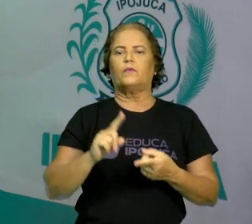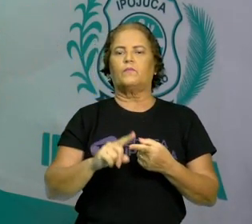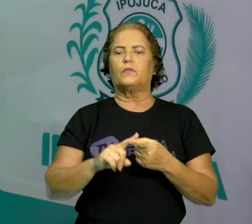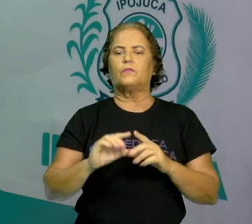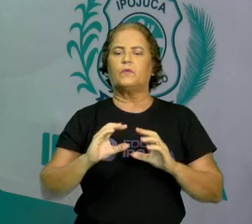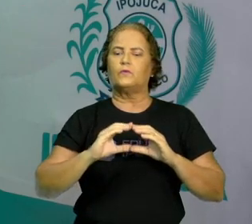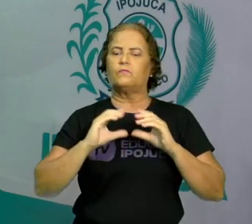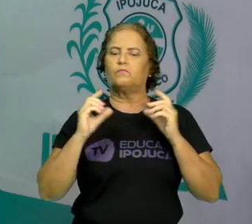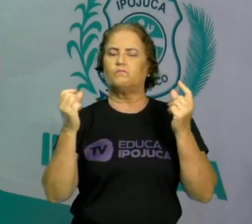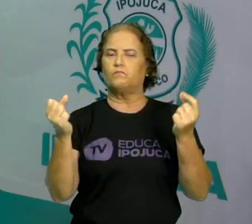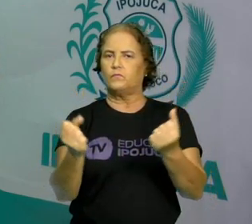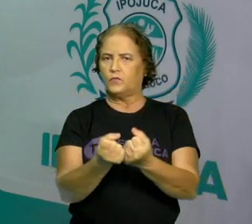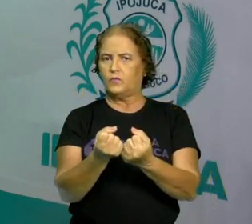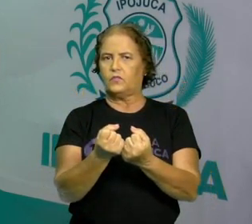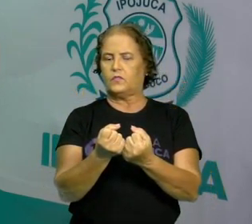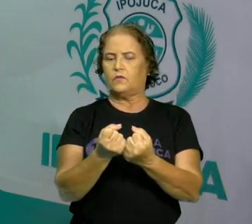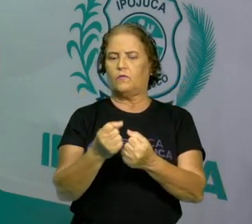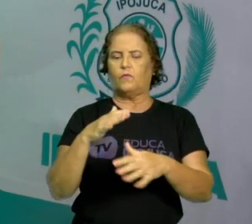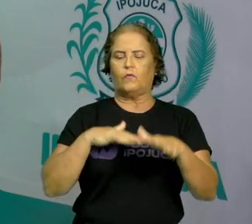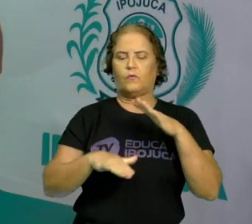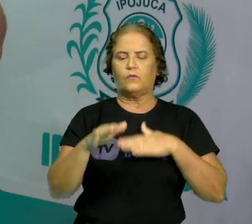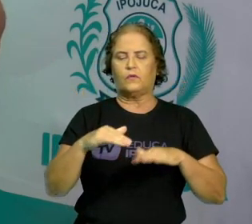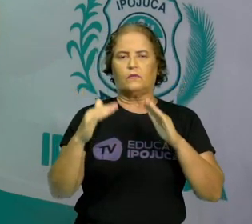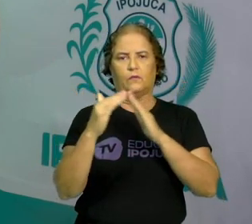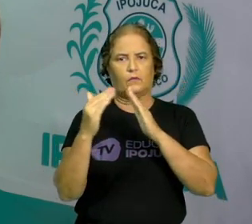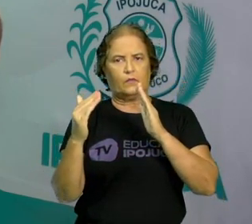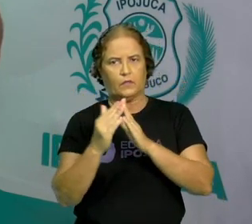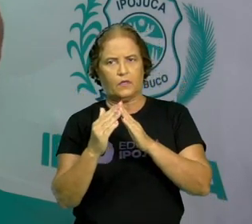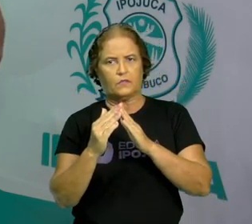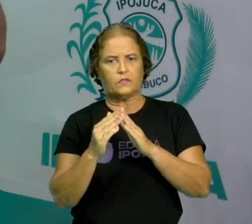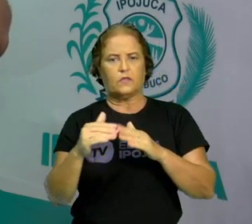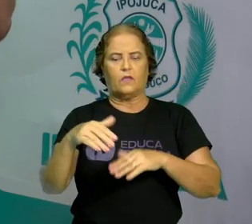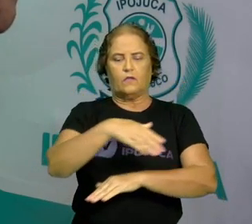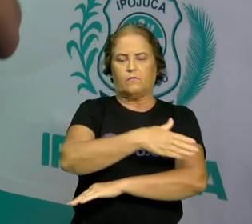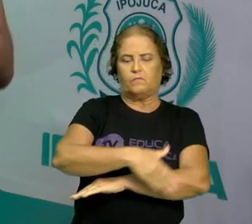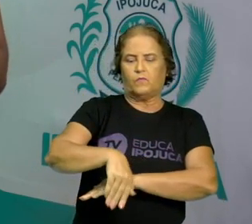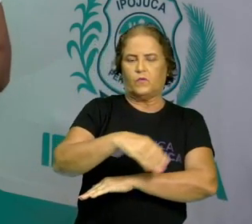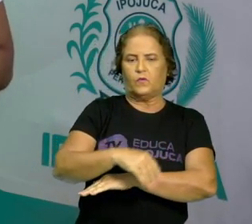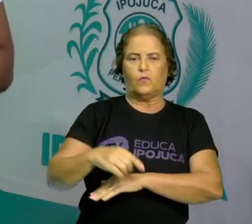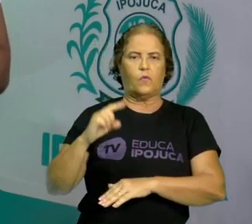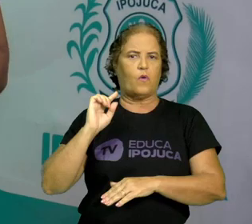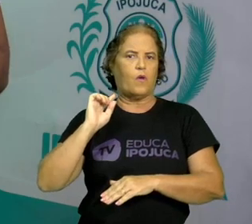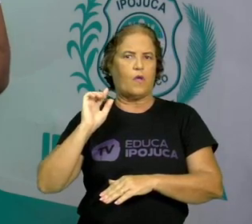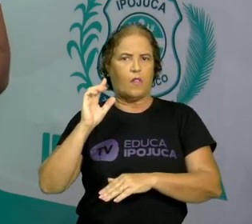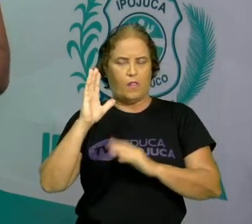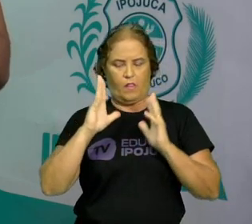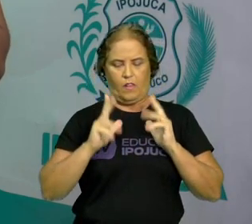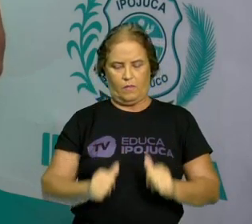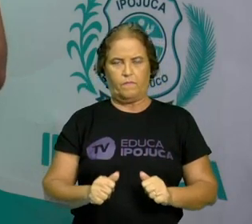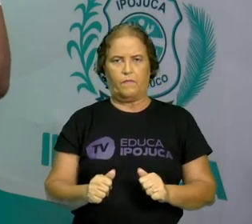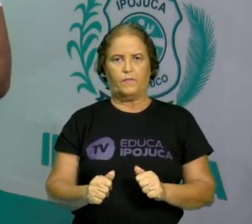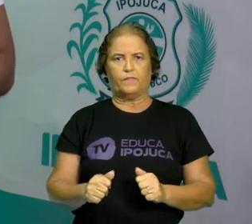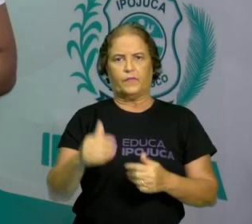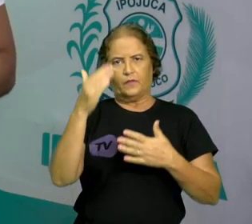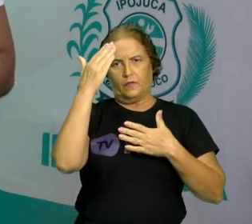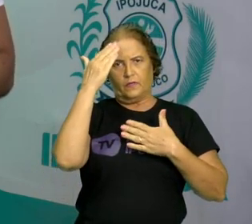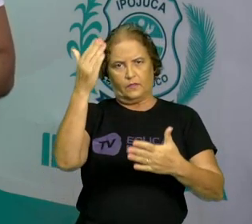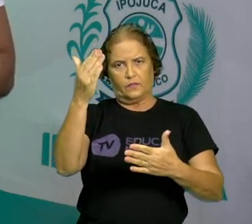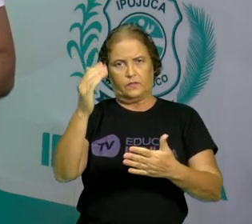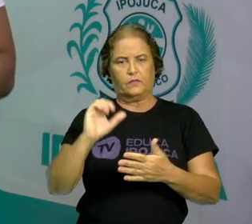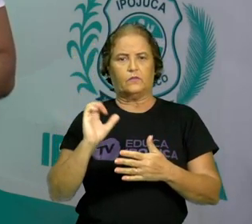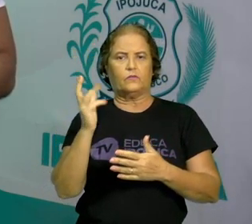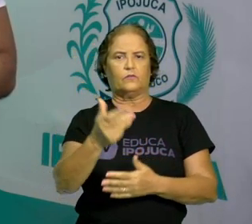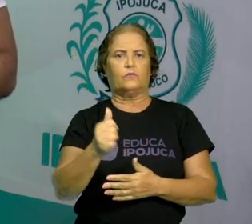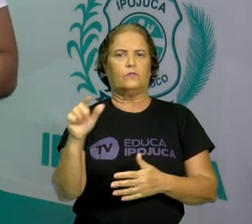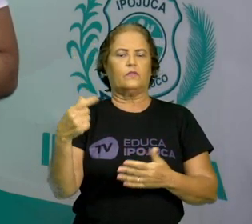da comunidade e evitar lixo nas ruas. É isso aí, pessoal. Agradeço a presença de todos e até a próxima aula.